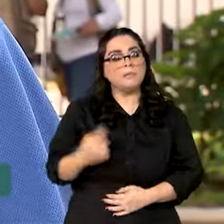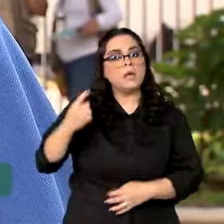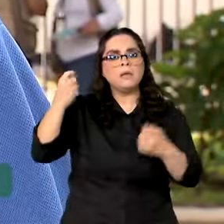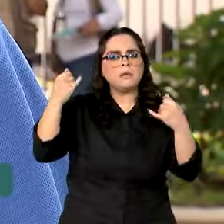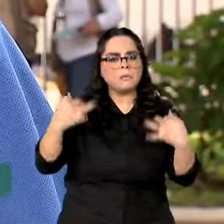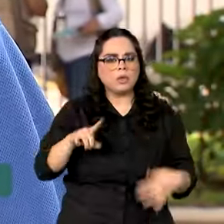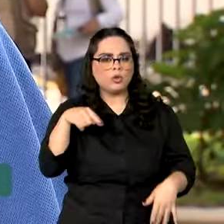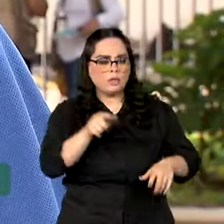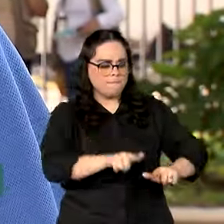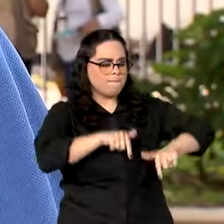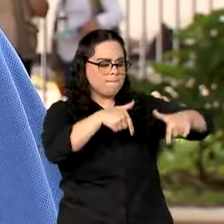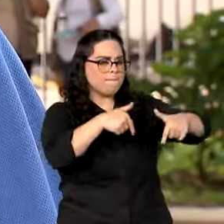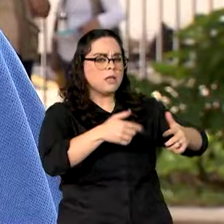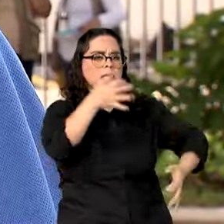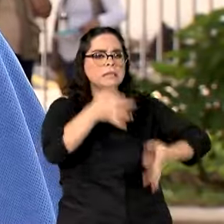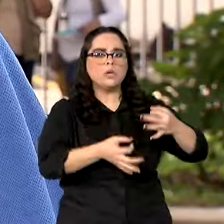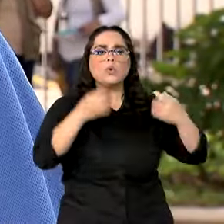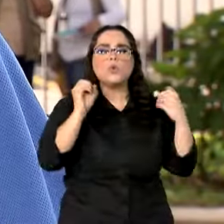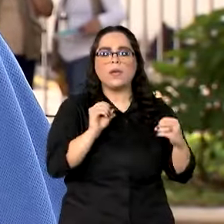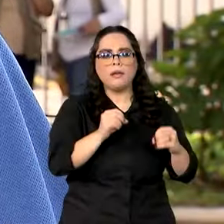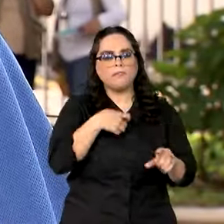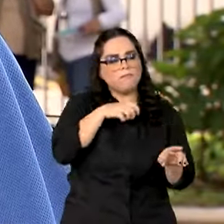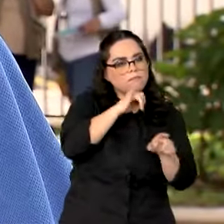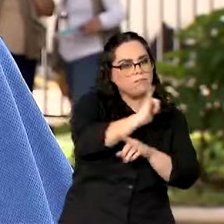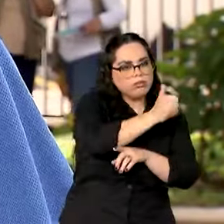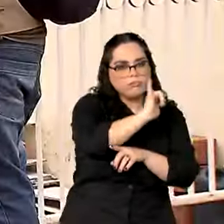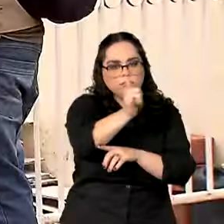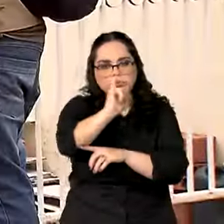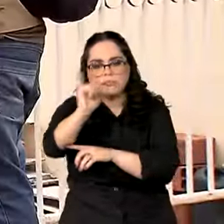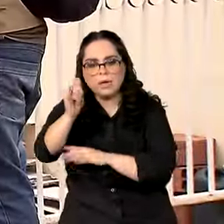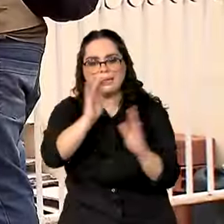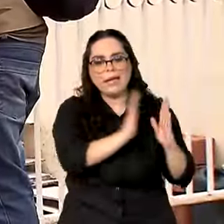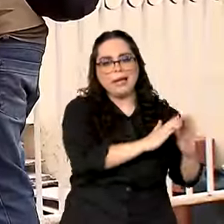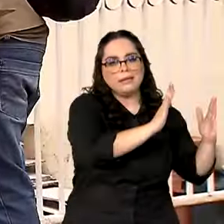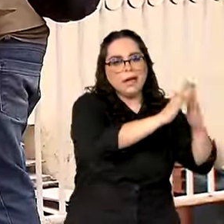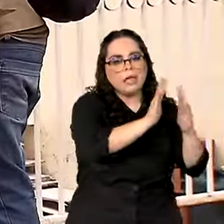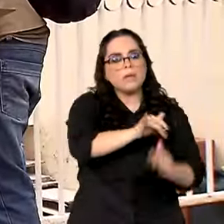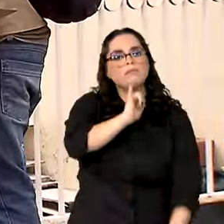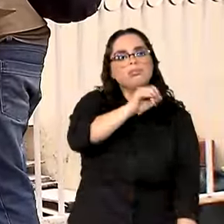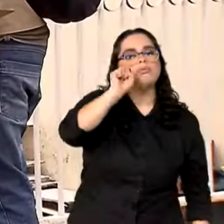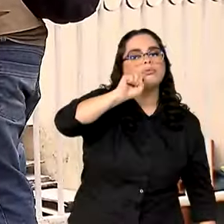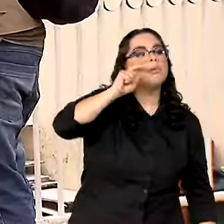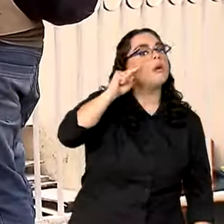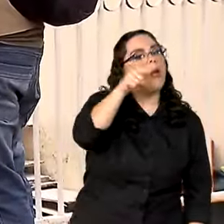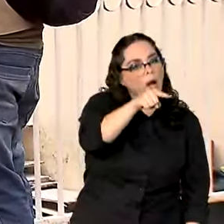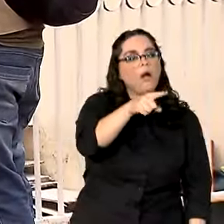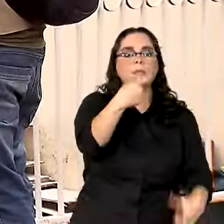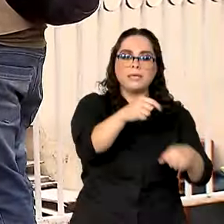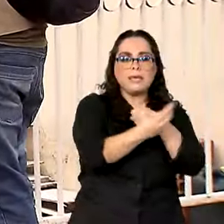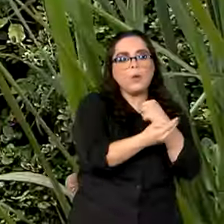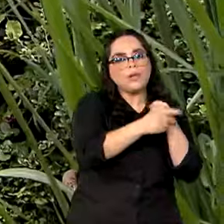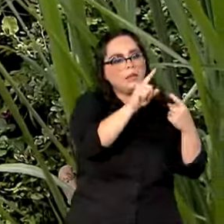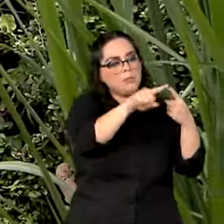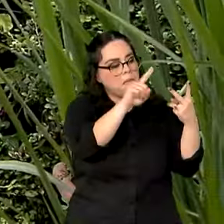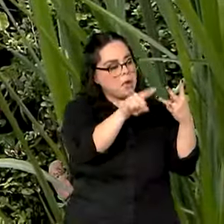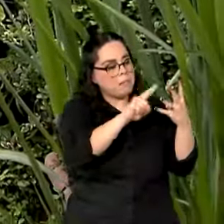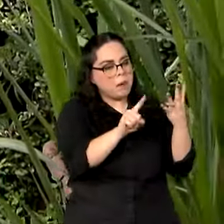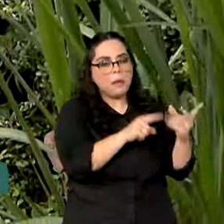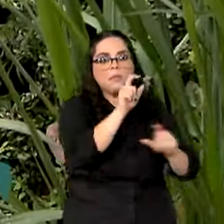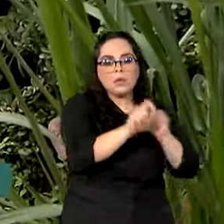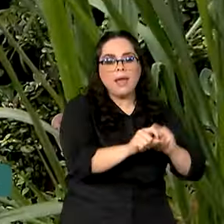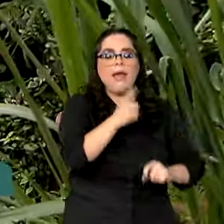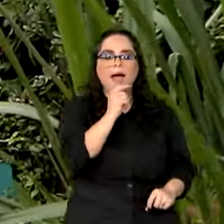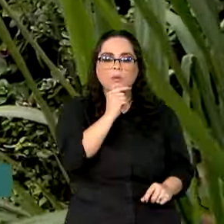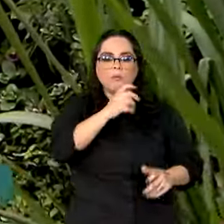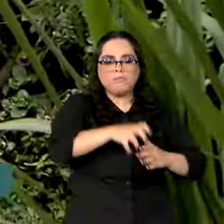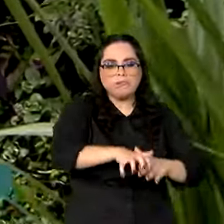é justamente avisar morador de casa em casa, explicando o motivo que a gente tem que tomar cuidado para não deixar em